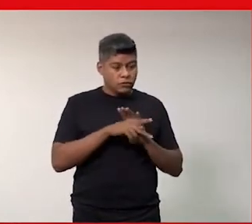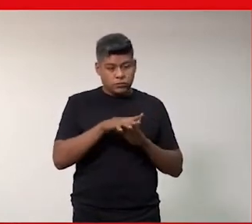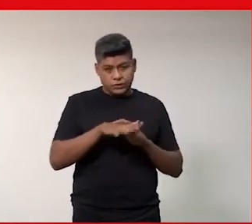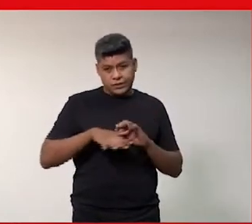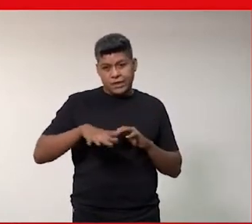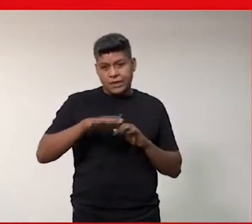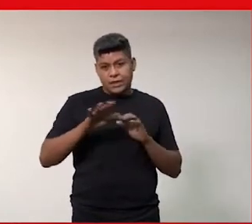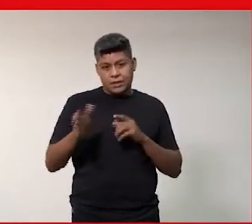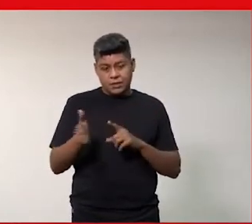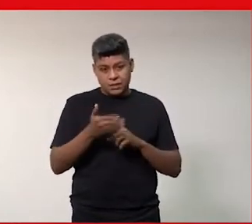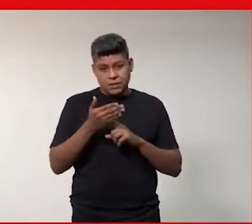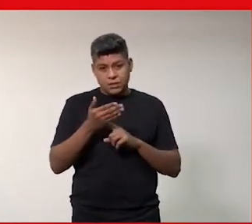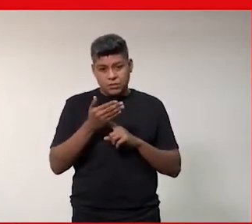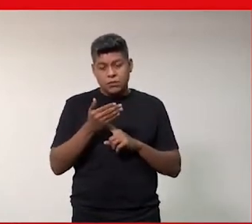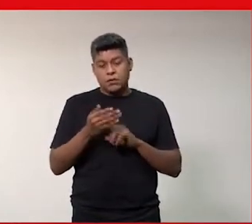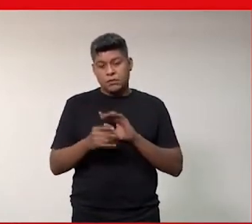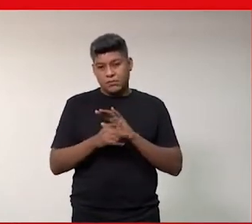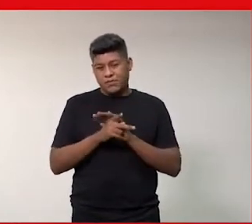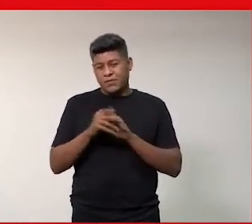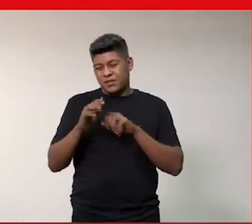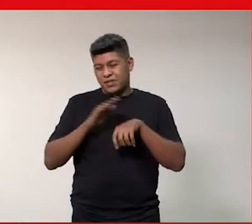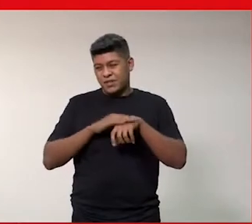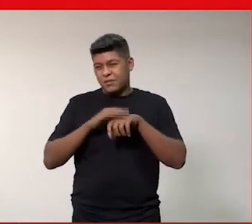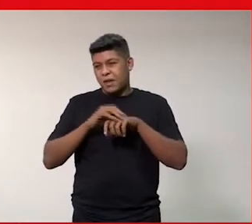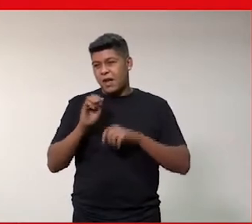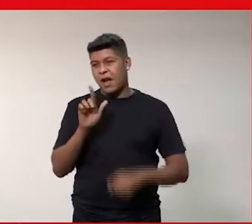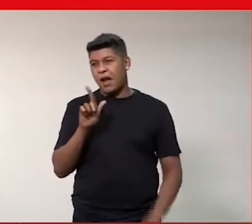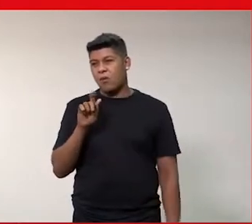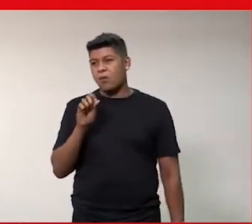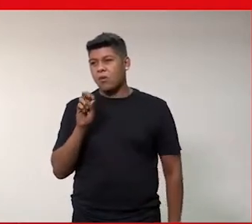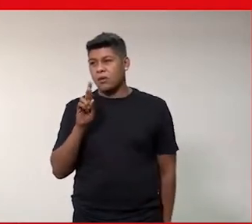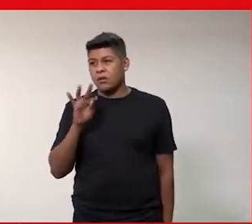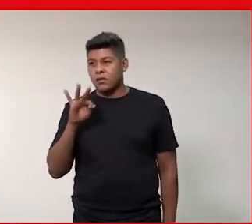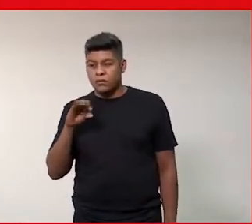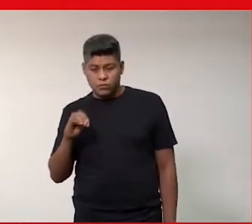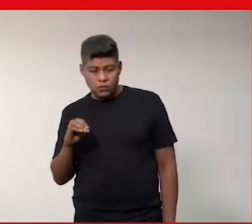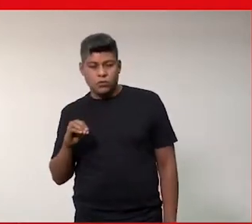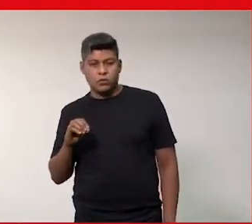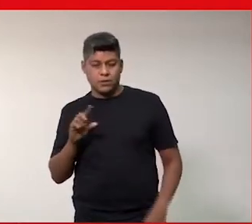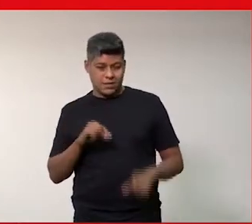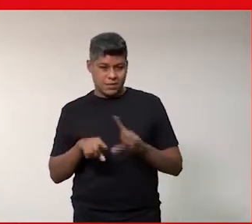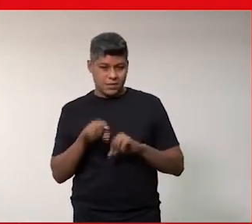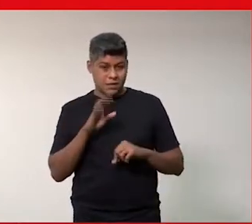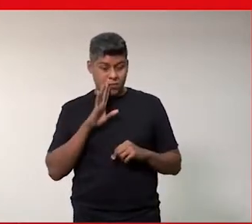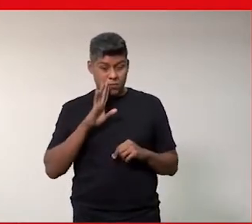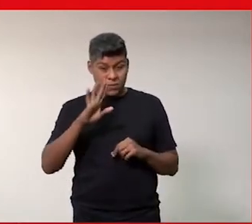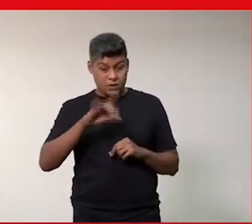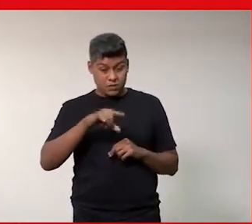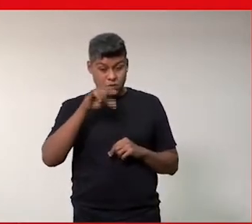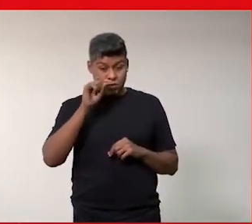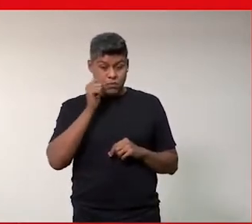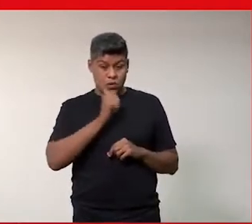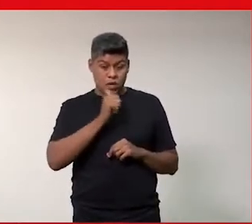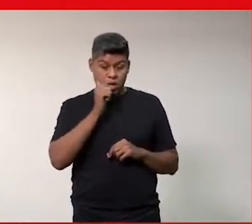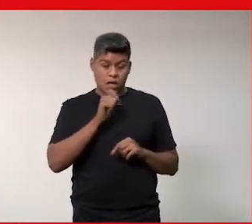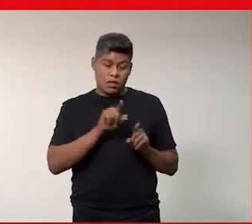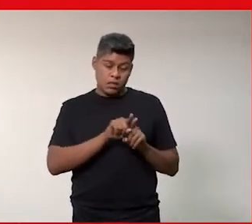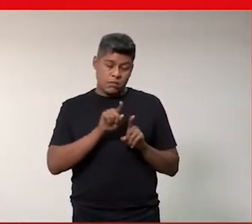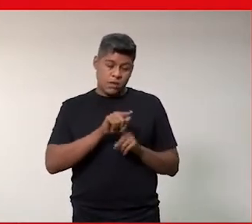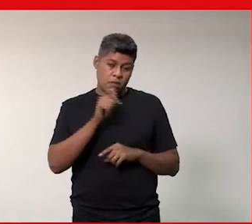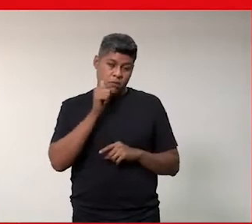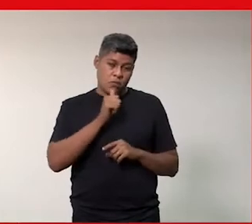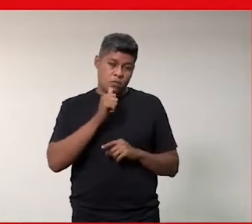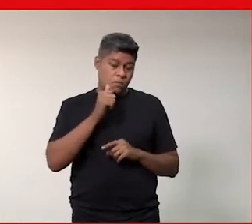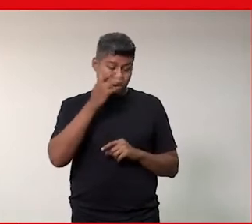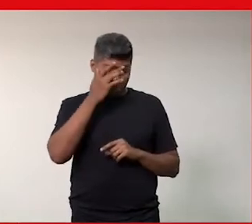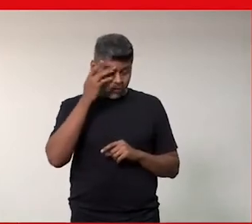tecnologia por algoritmos de seleção que priorizavam homens e pessoas brancas então as mulheres